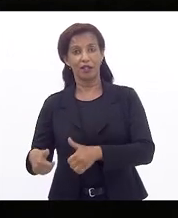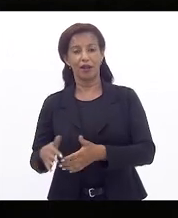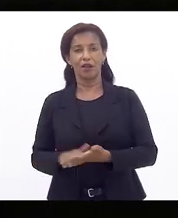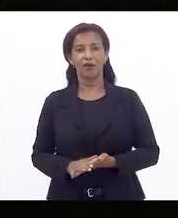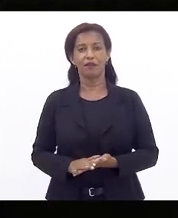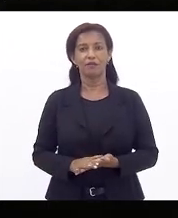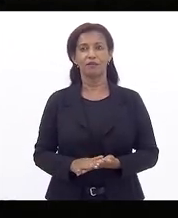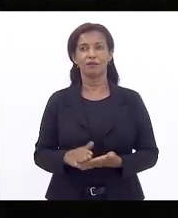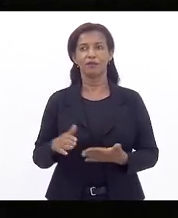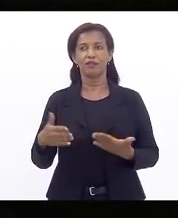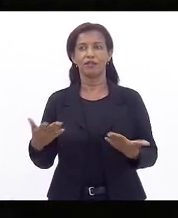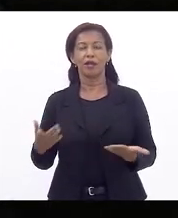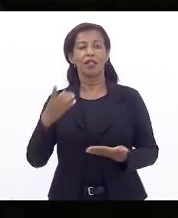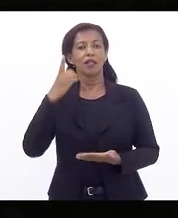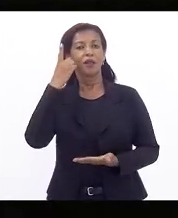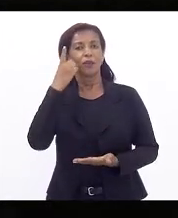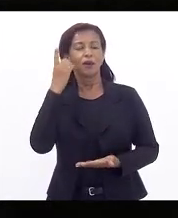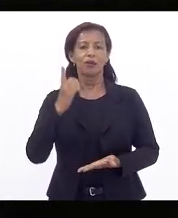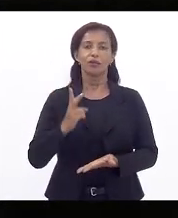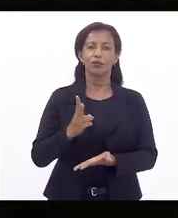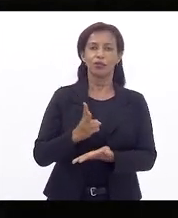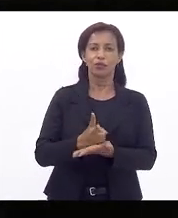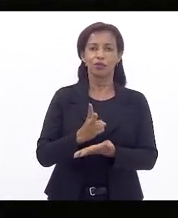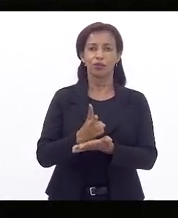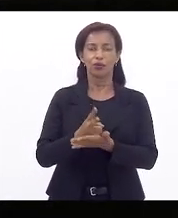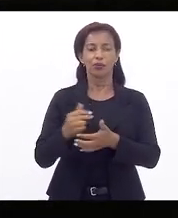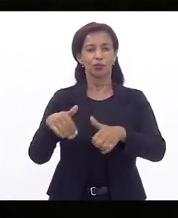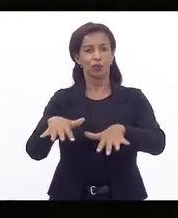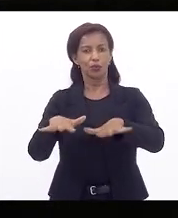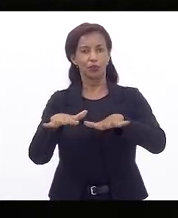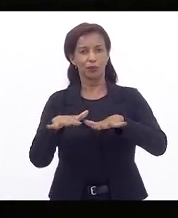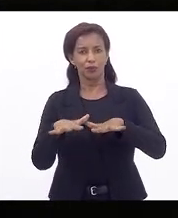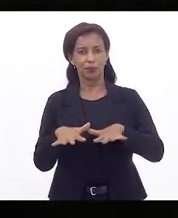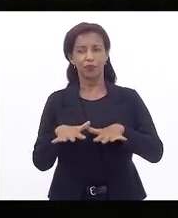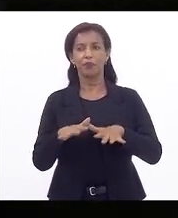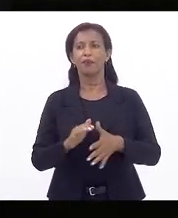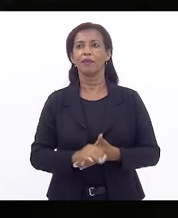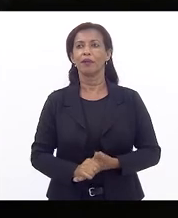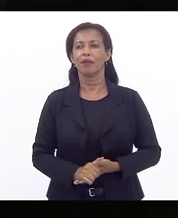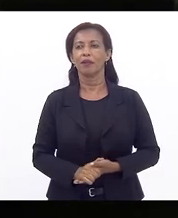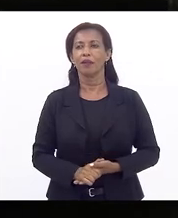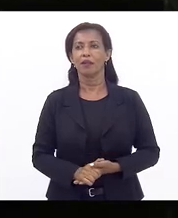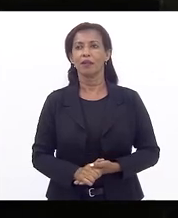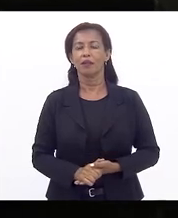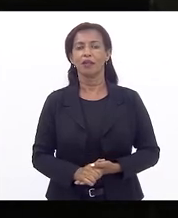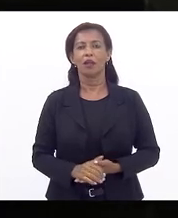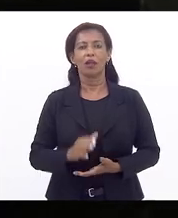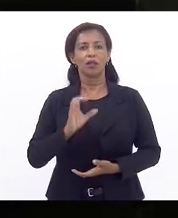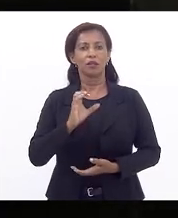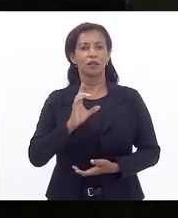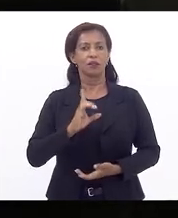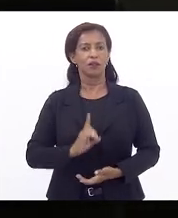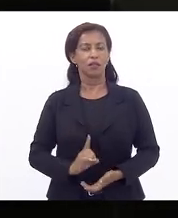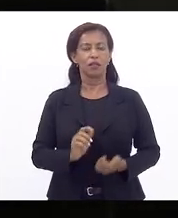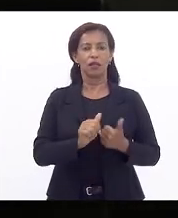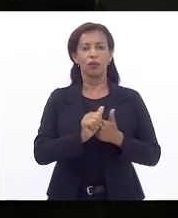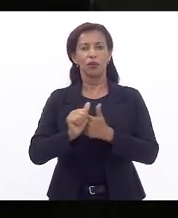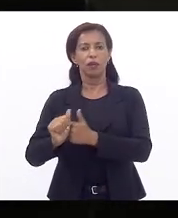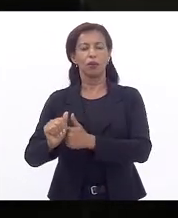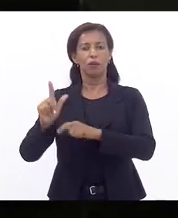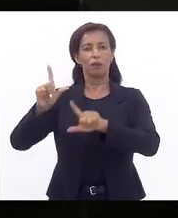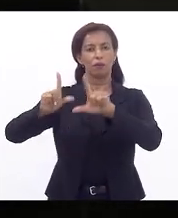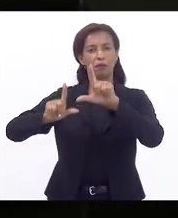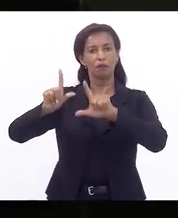senhoras deputadas e deputados que ainda permanecem no plenário virtual, cidadãs e cidadãos que nos acompanham pela TV